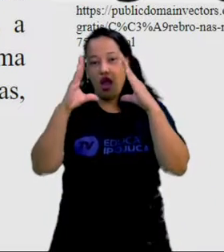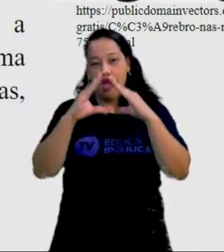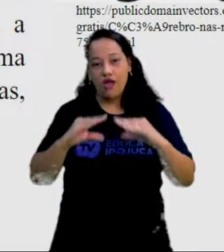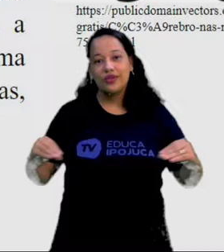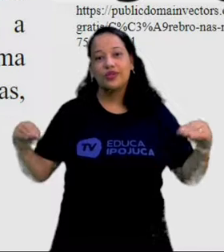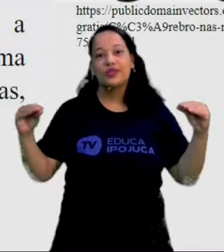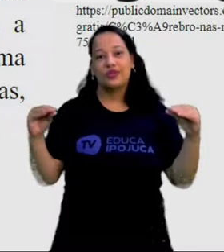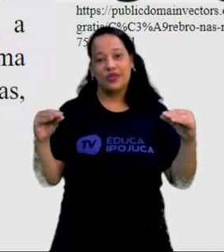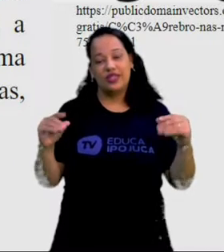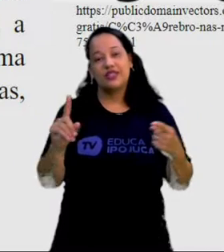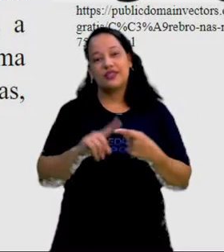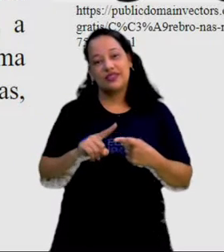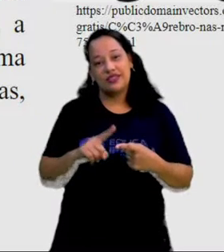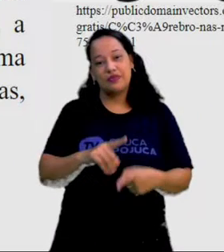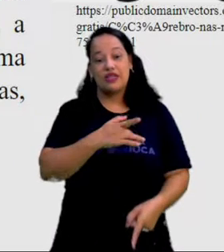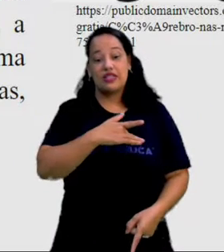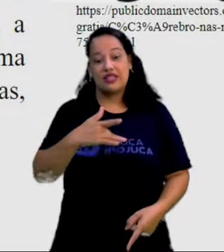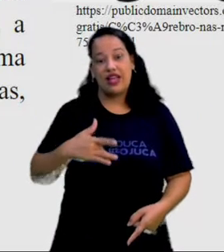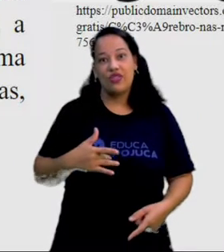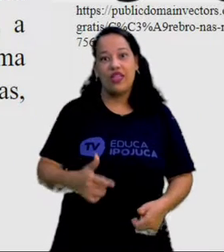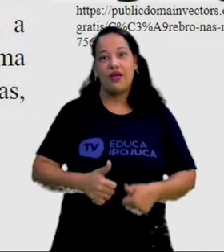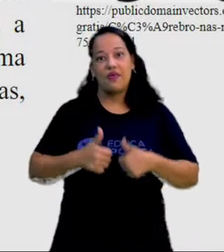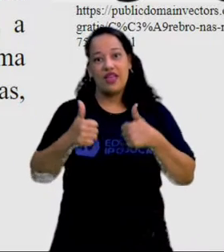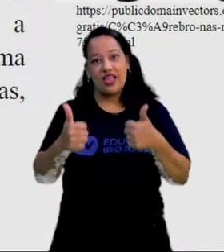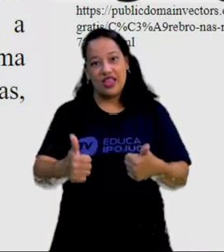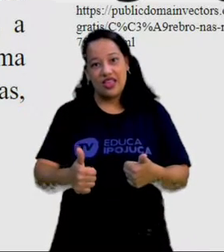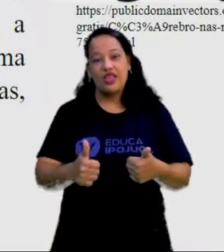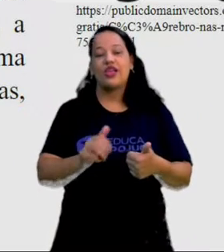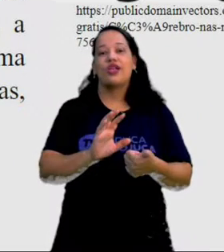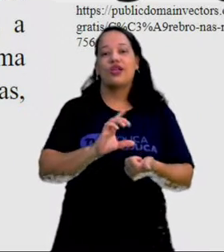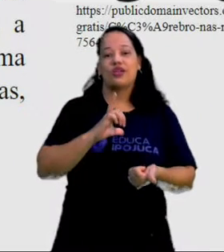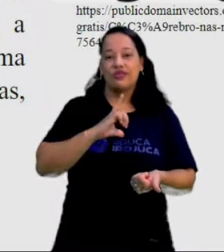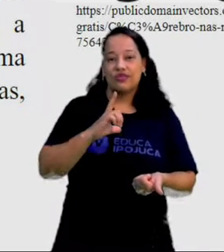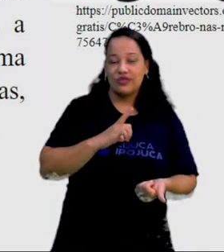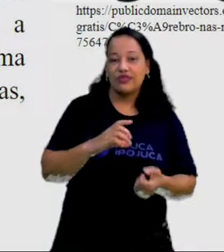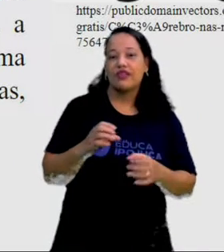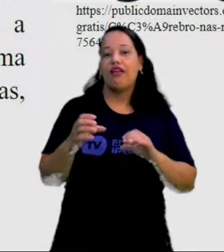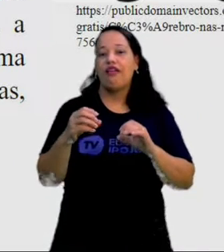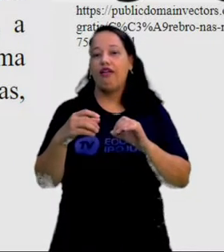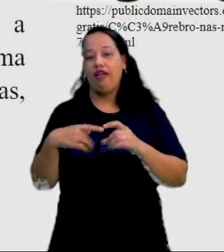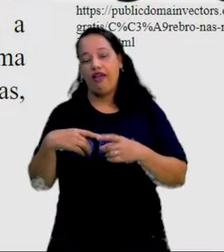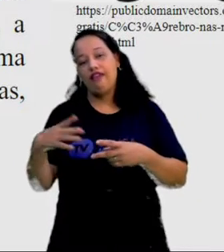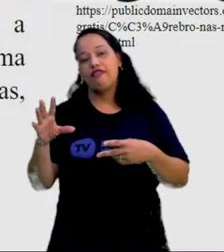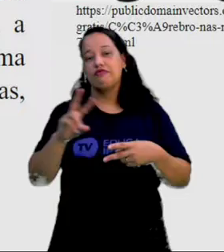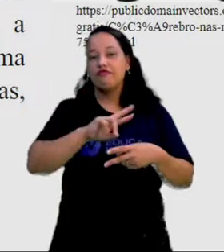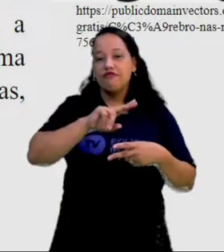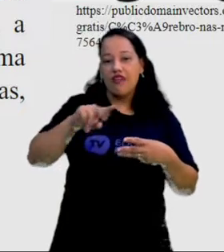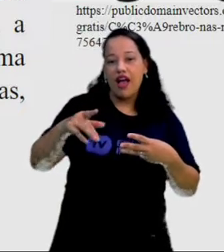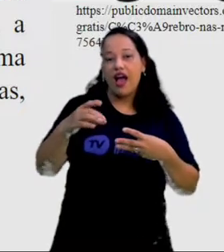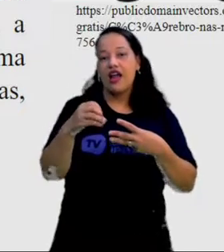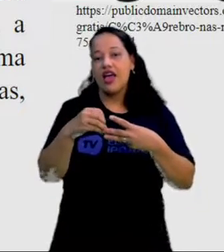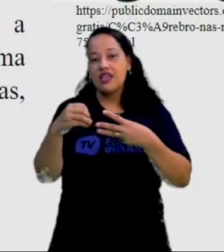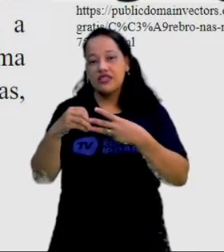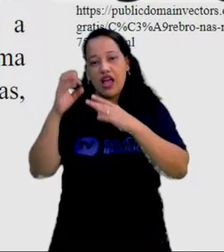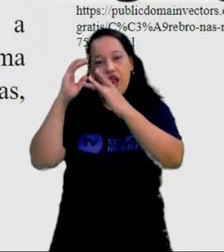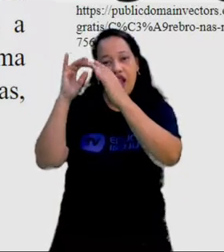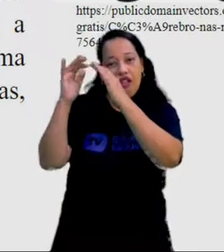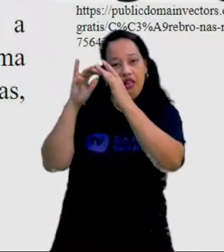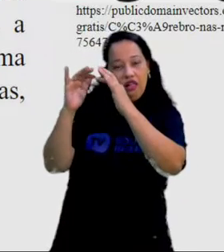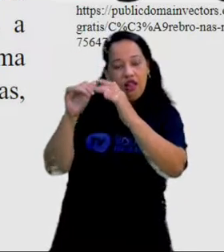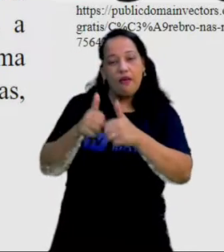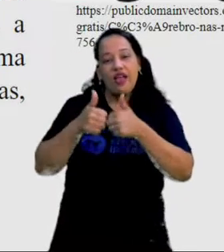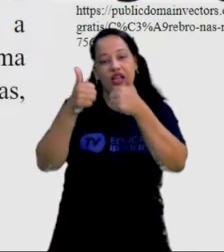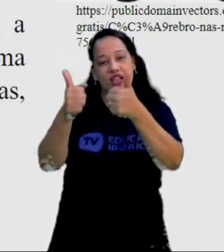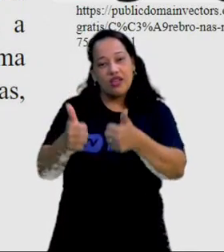ser mais saudável, ter um crescimento ali de novas células nervosas, e isso significa uma melhor reparação